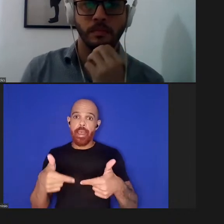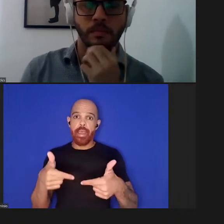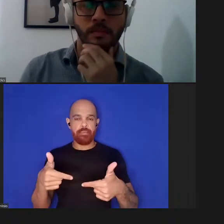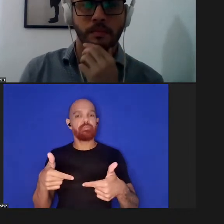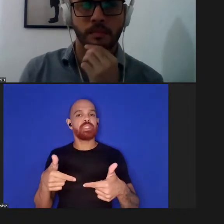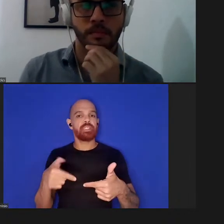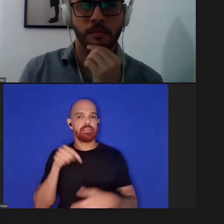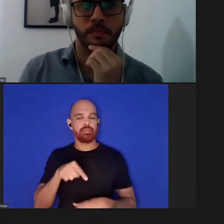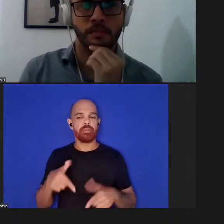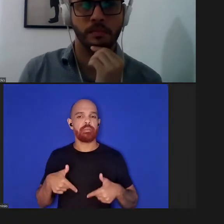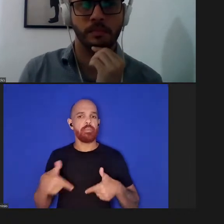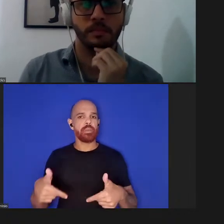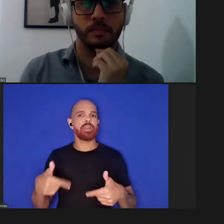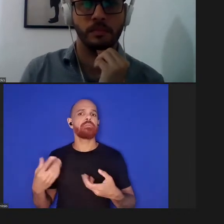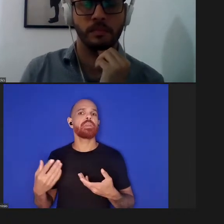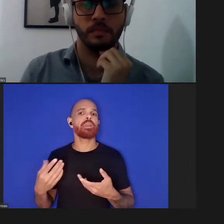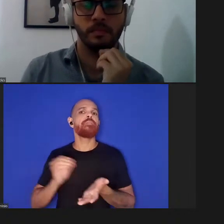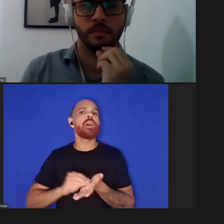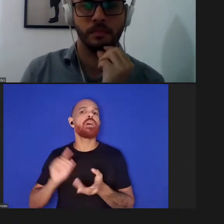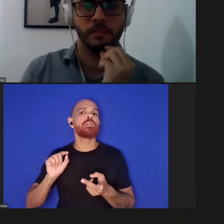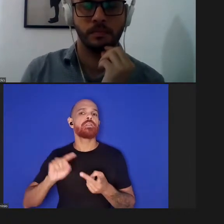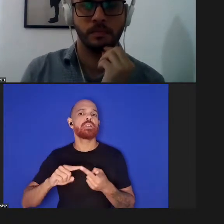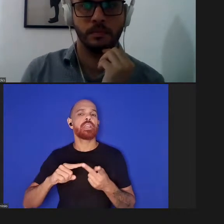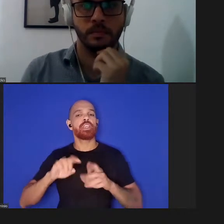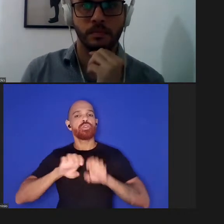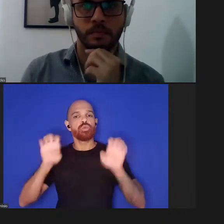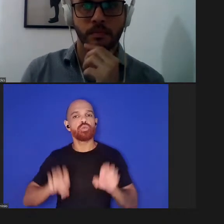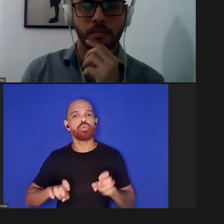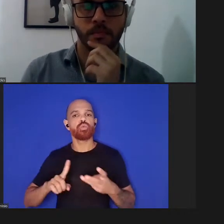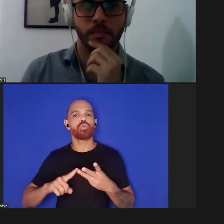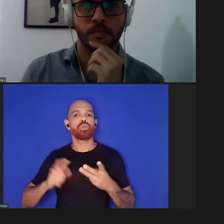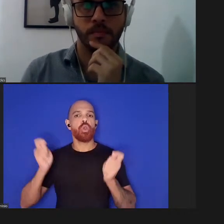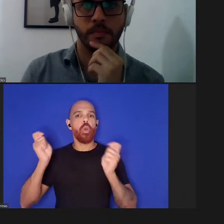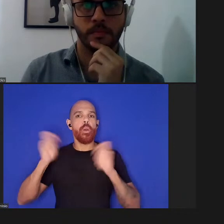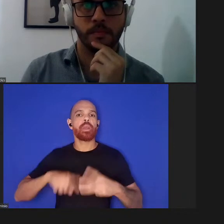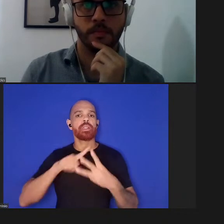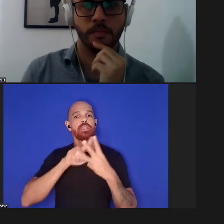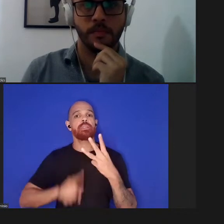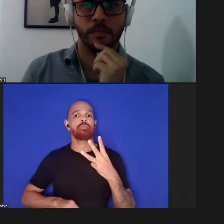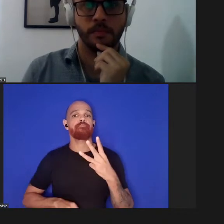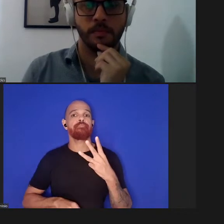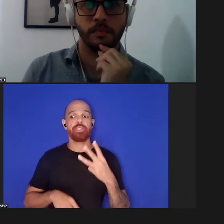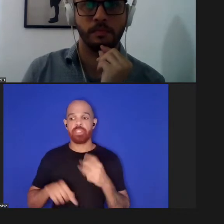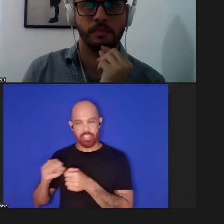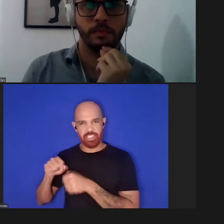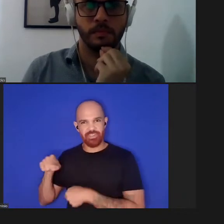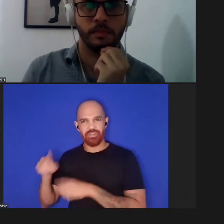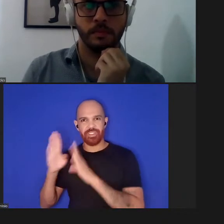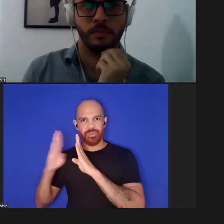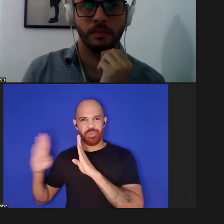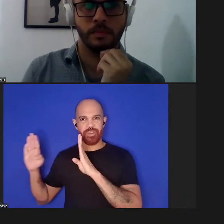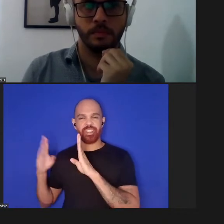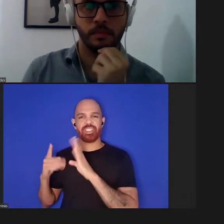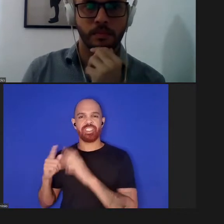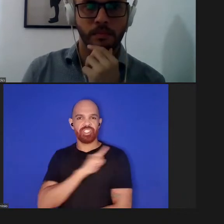o que a gente precisa ter infraestrutura e competência então um pouquinho do que a gente fez com os bibliotecários de gestão a gente vai ter um outro curso desse